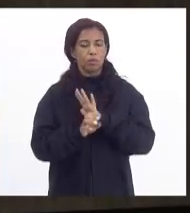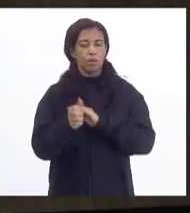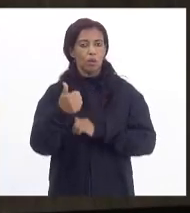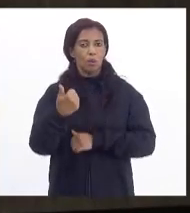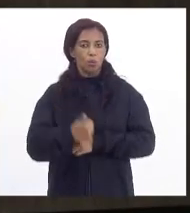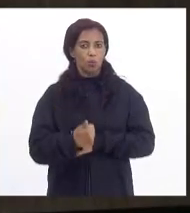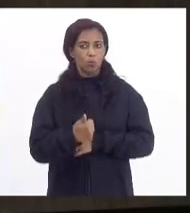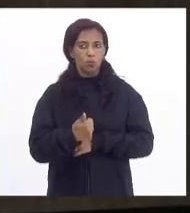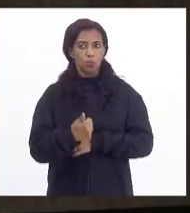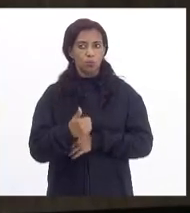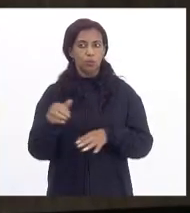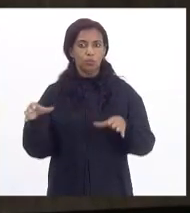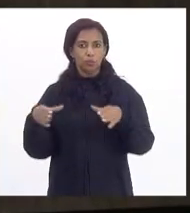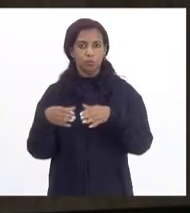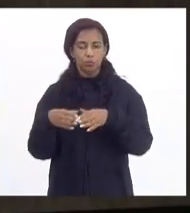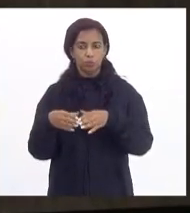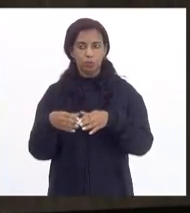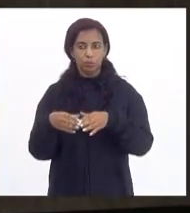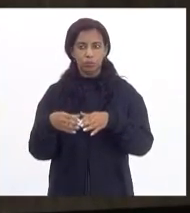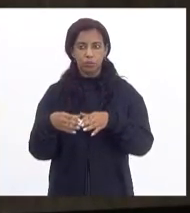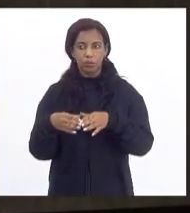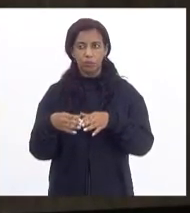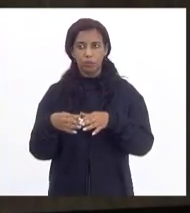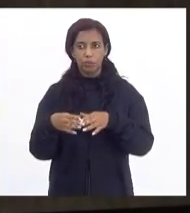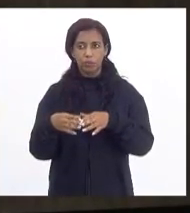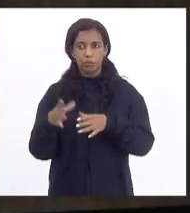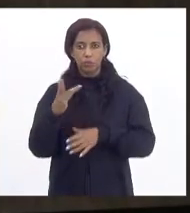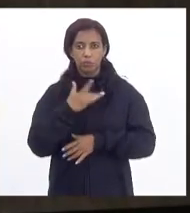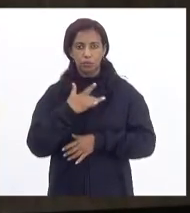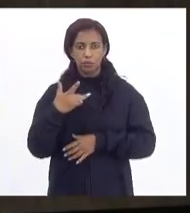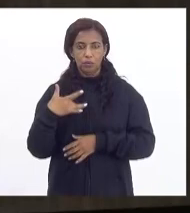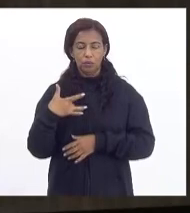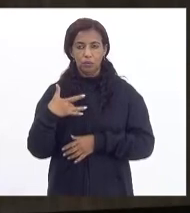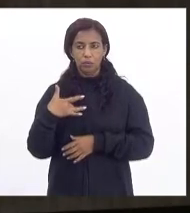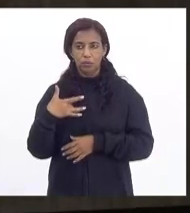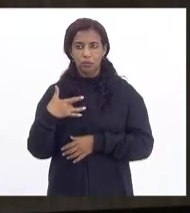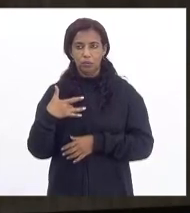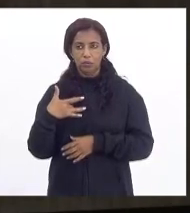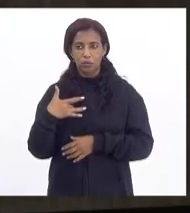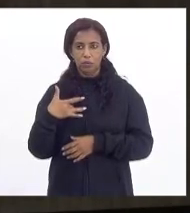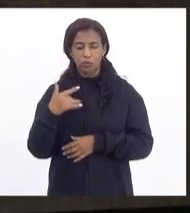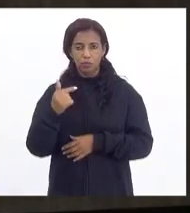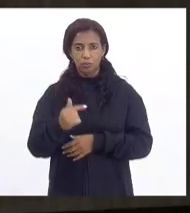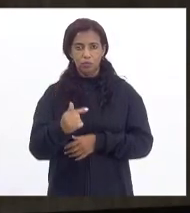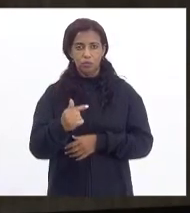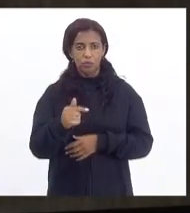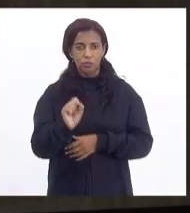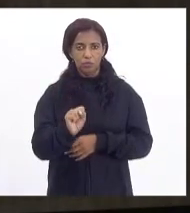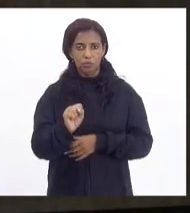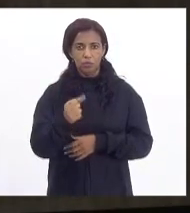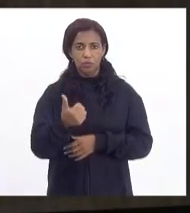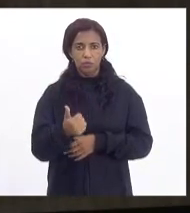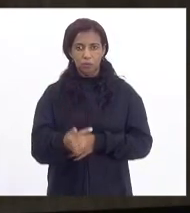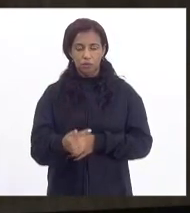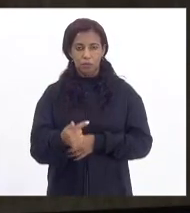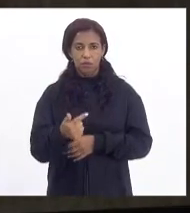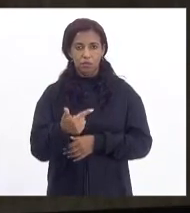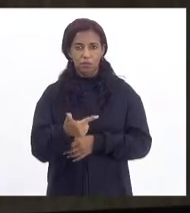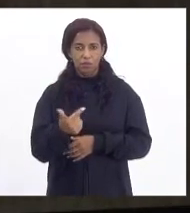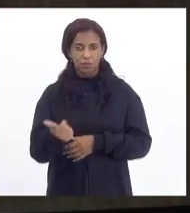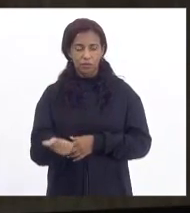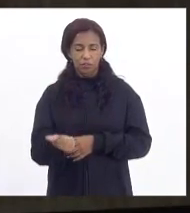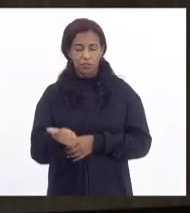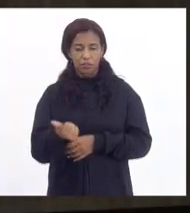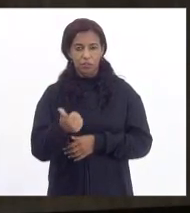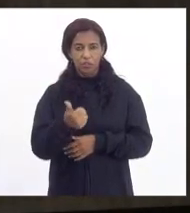1 da Comissão de Saúde e 7, 8, 17, 22, 23,